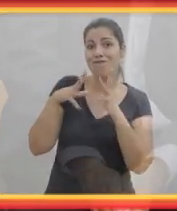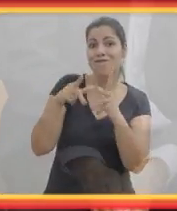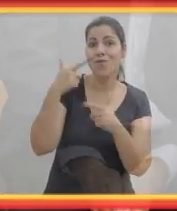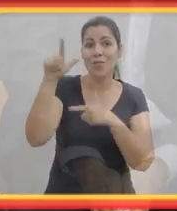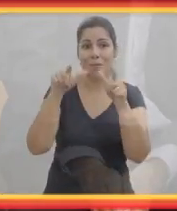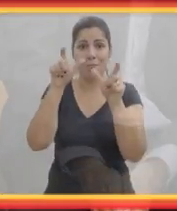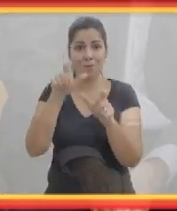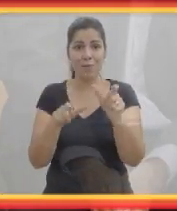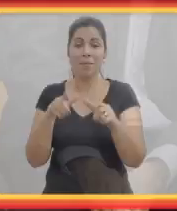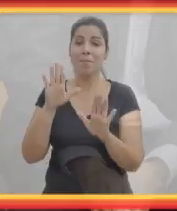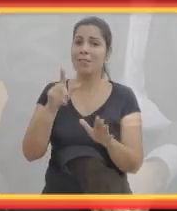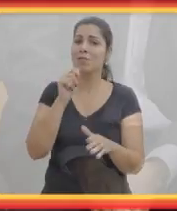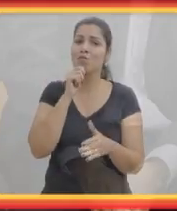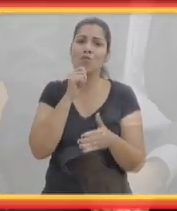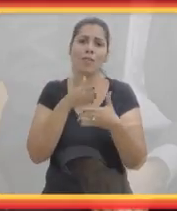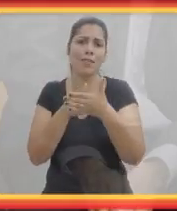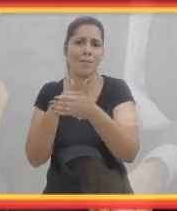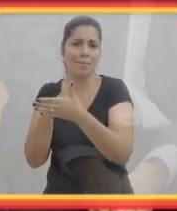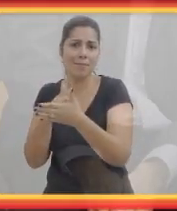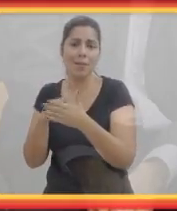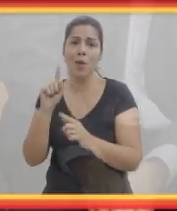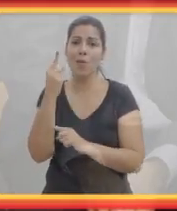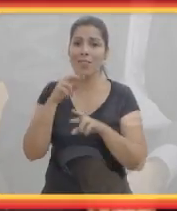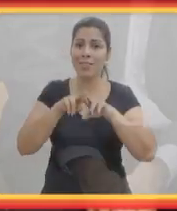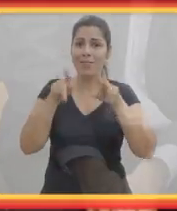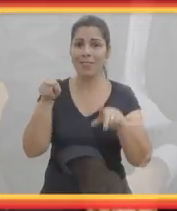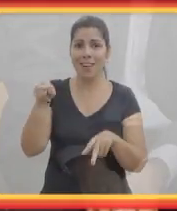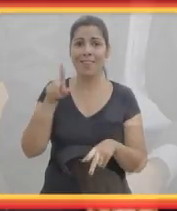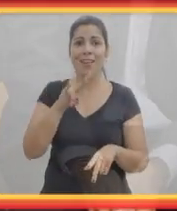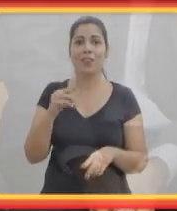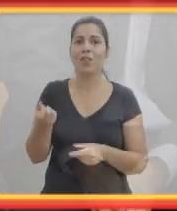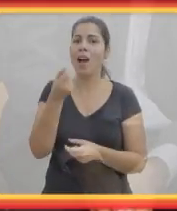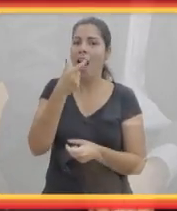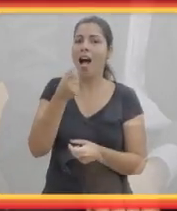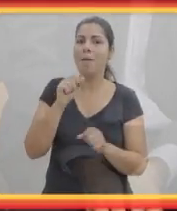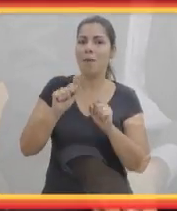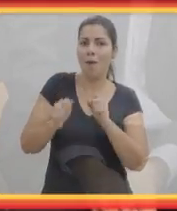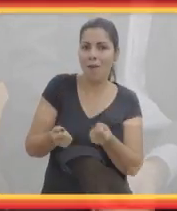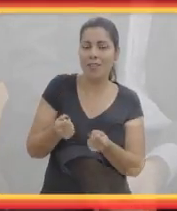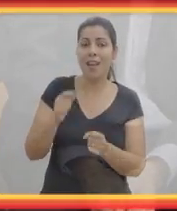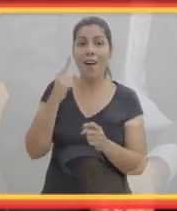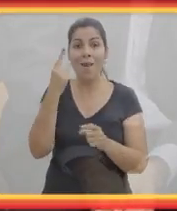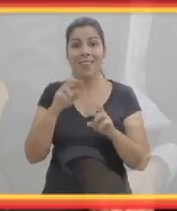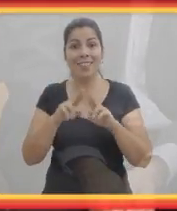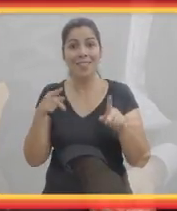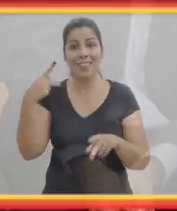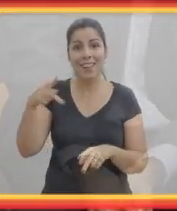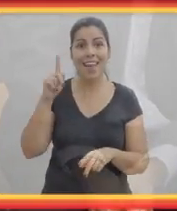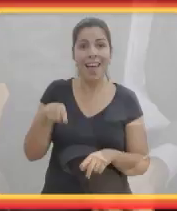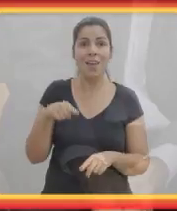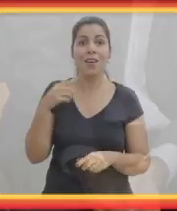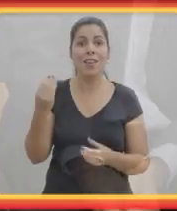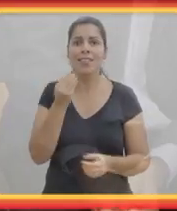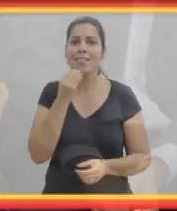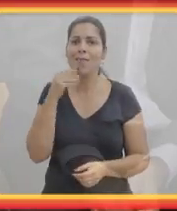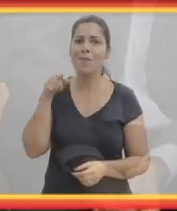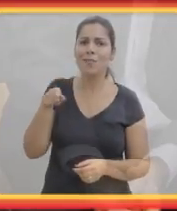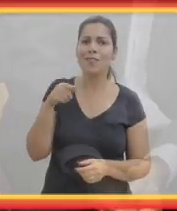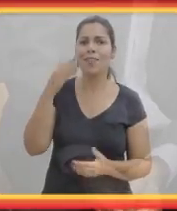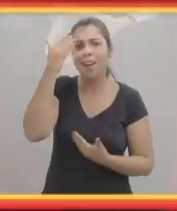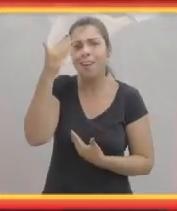há limitação. A única diferença é que ela vai tomar o remédio para controlar. A única diferença dela é essa.